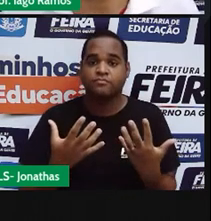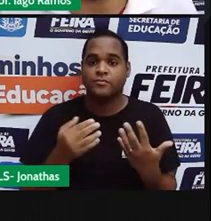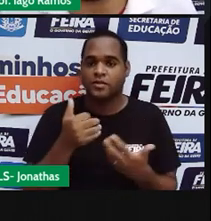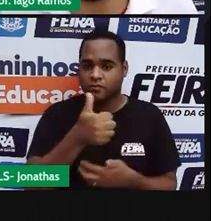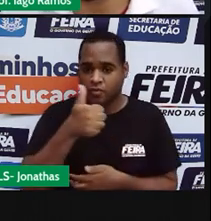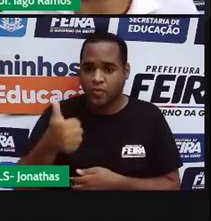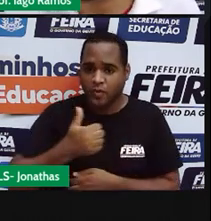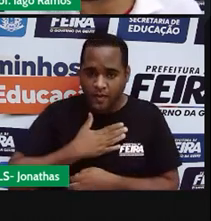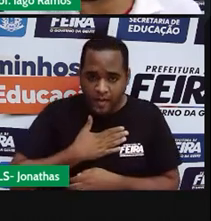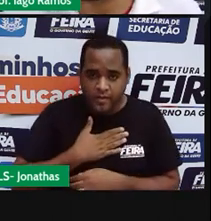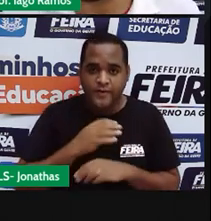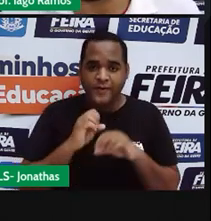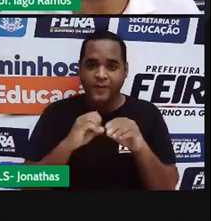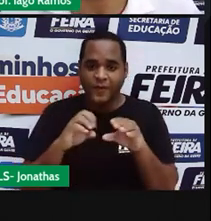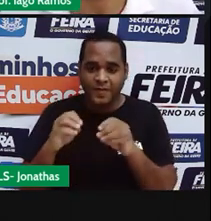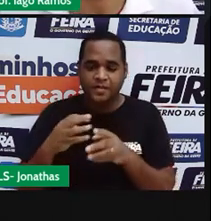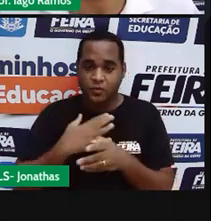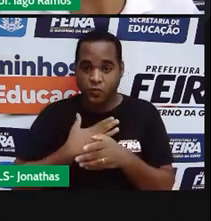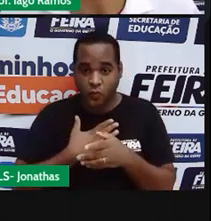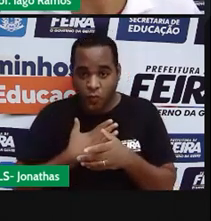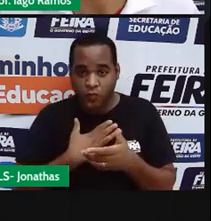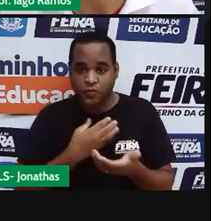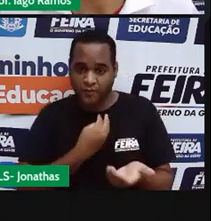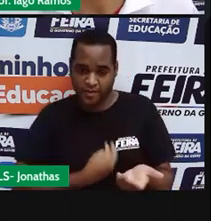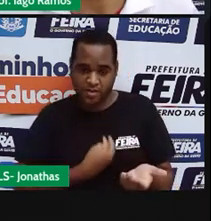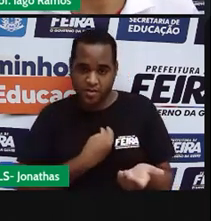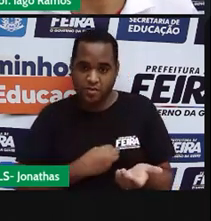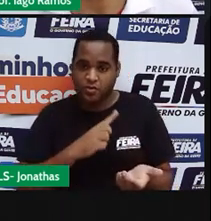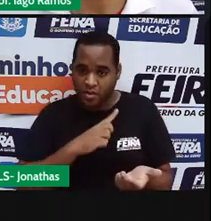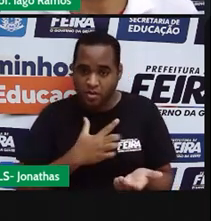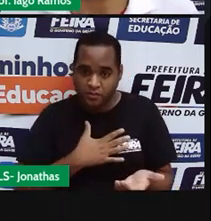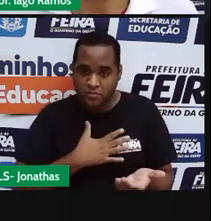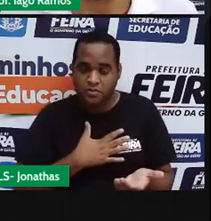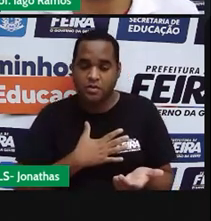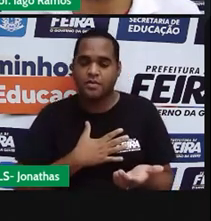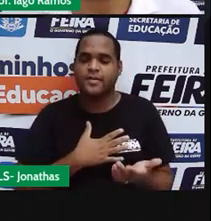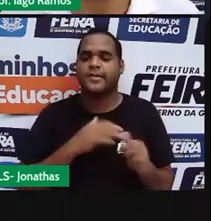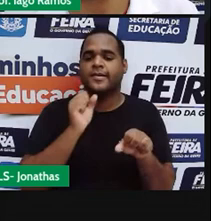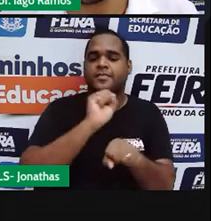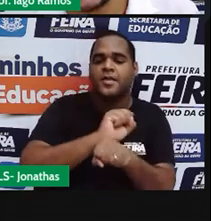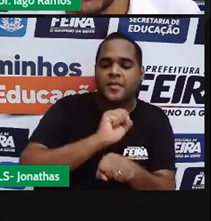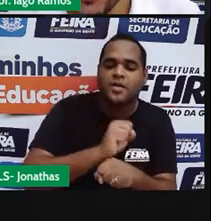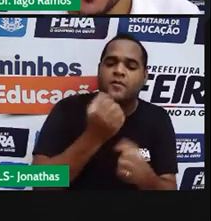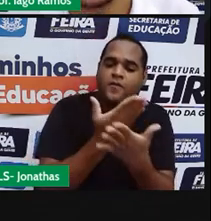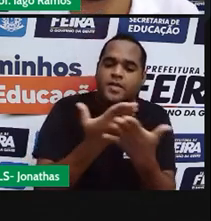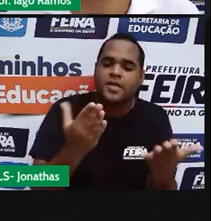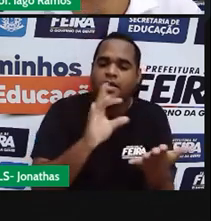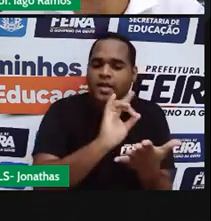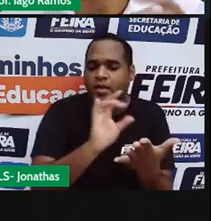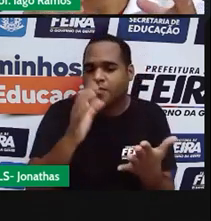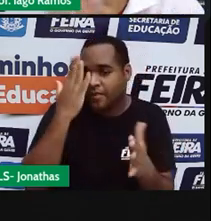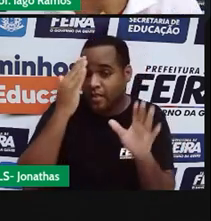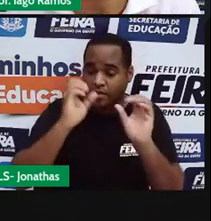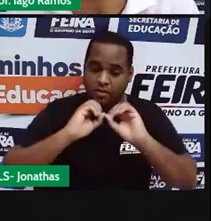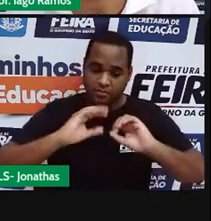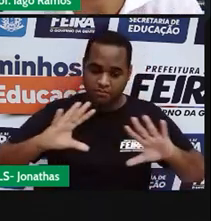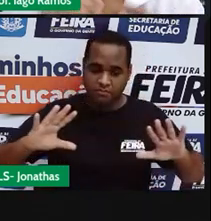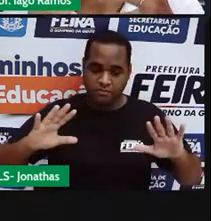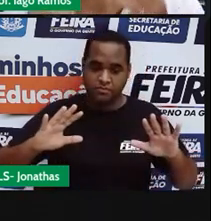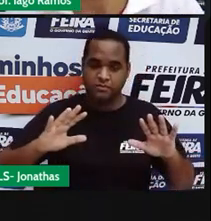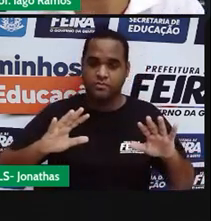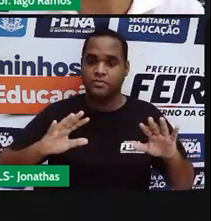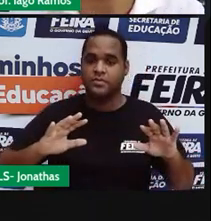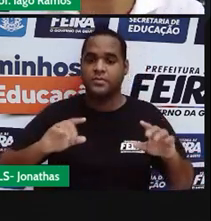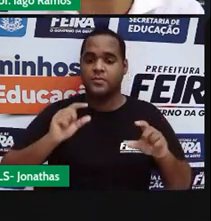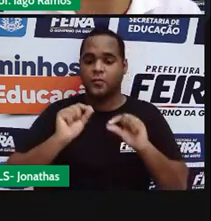curtiu essa aula? Eu curti, gostei de estar aqui, mas eu espero também que você tenha entendido o assunto,